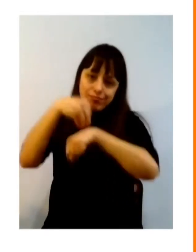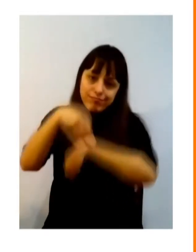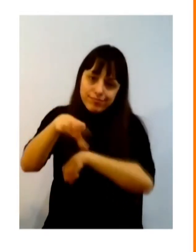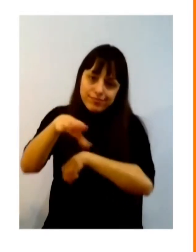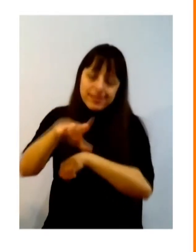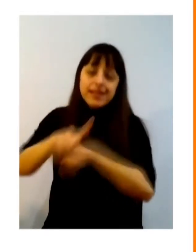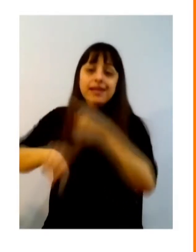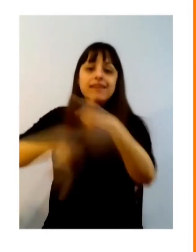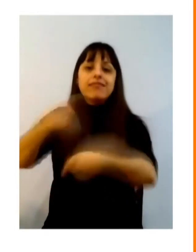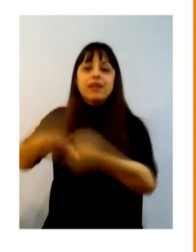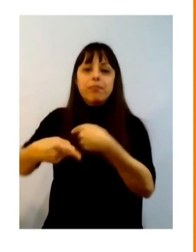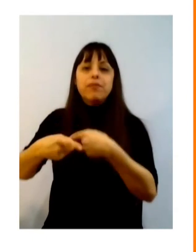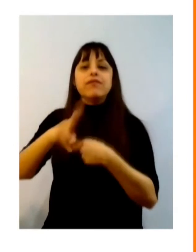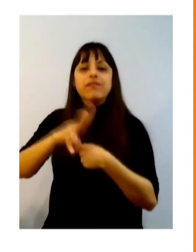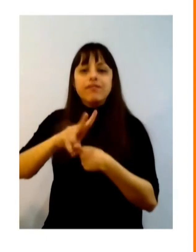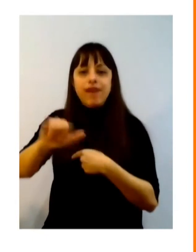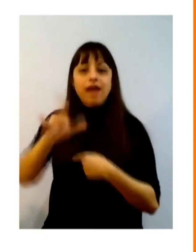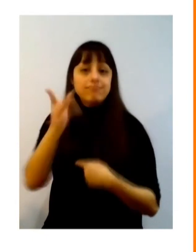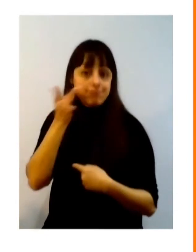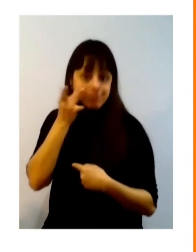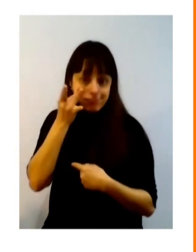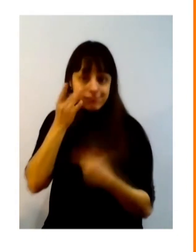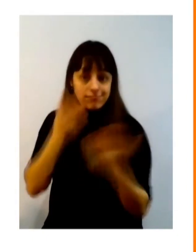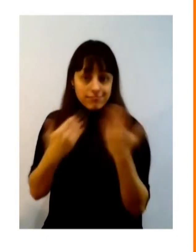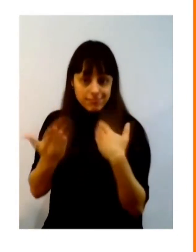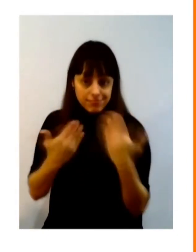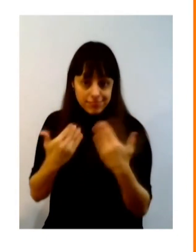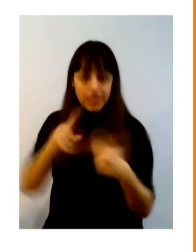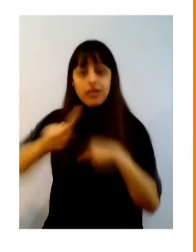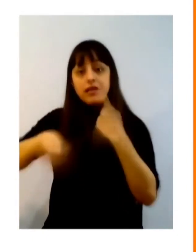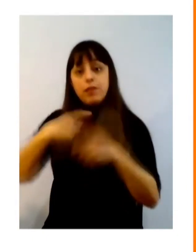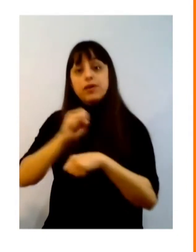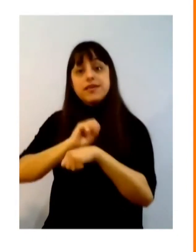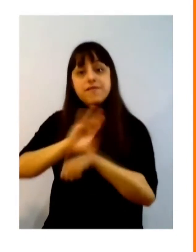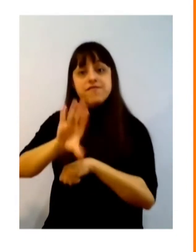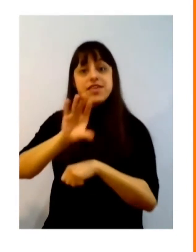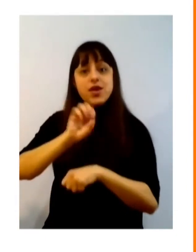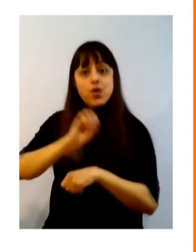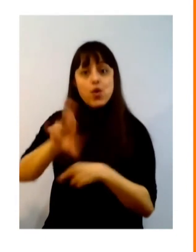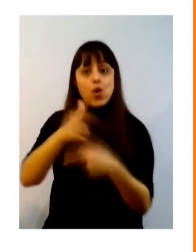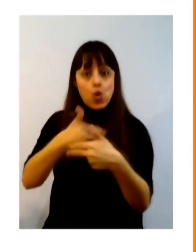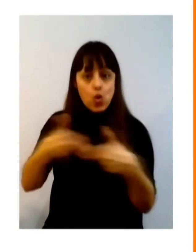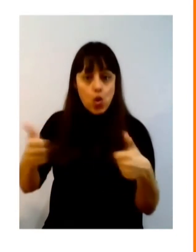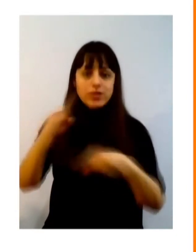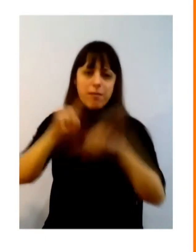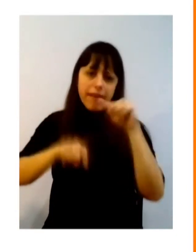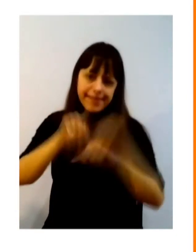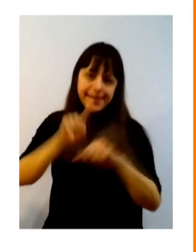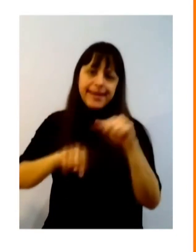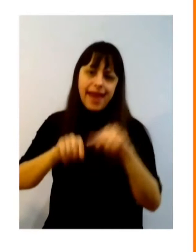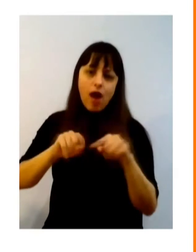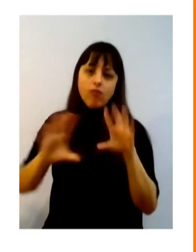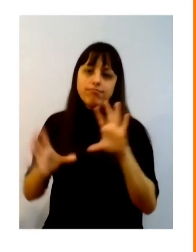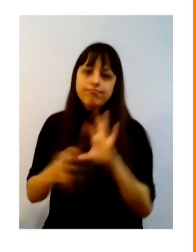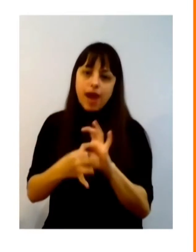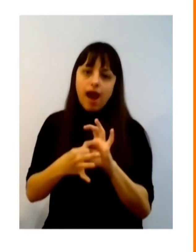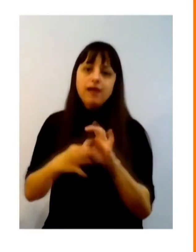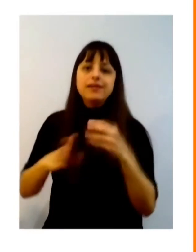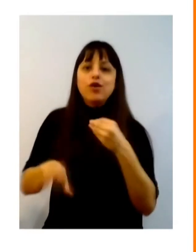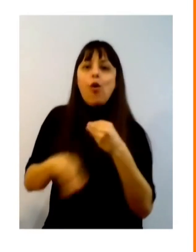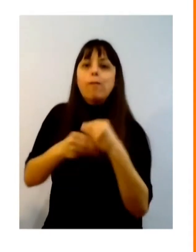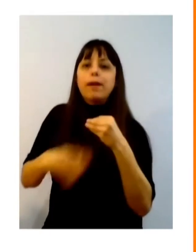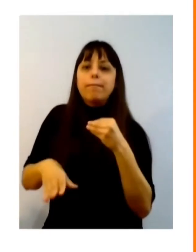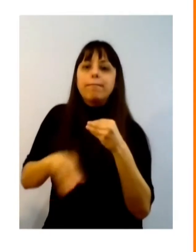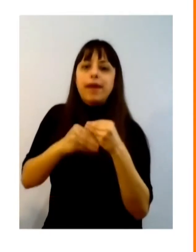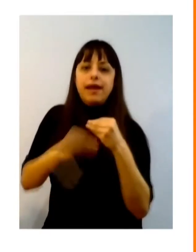falar ao vivo e eu vou também mandar alguns documentos para poder documentar essas reflexões